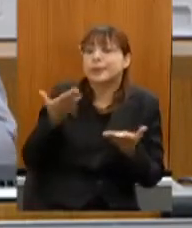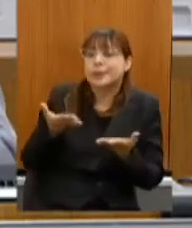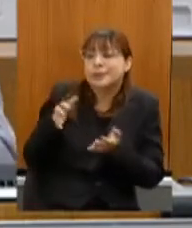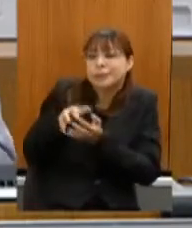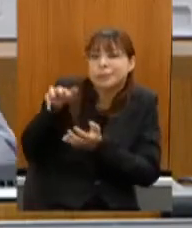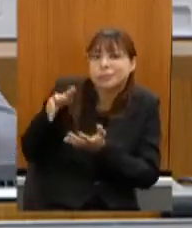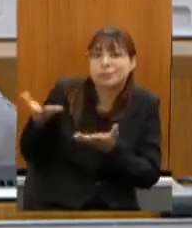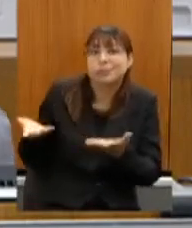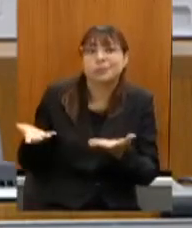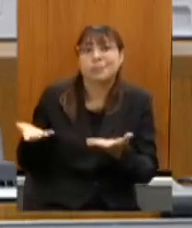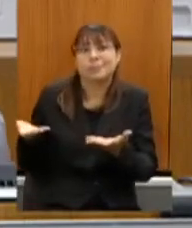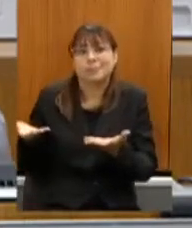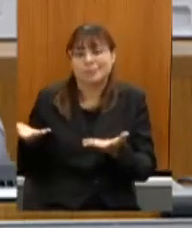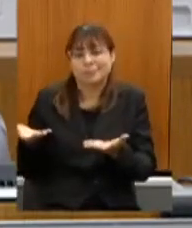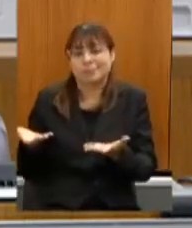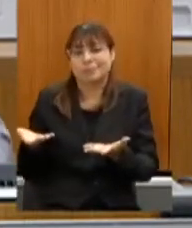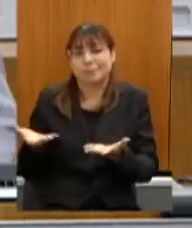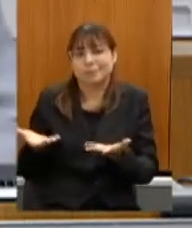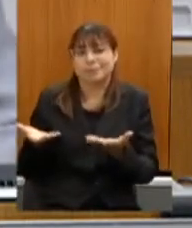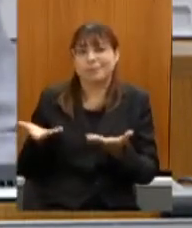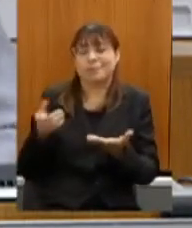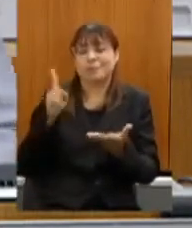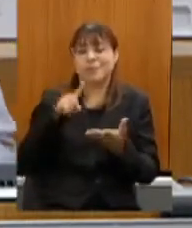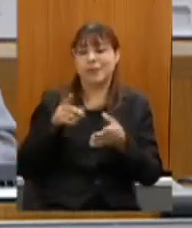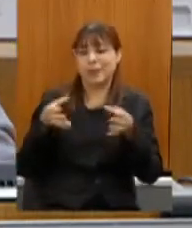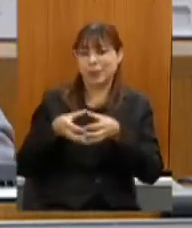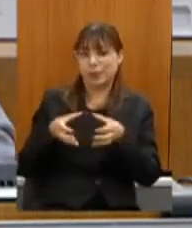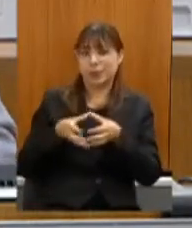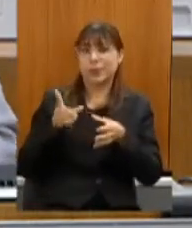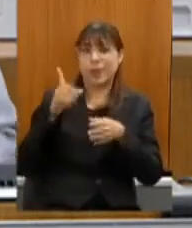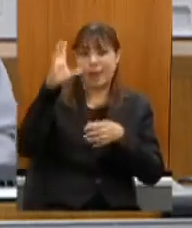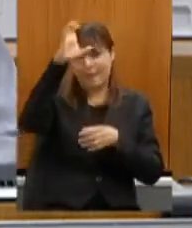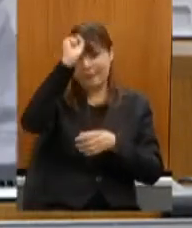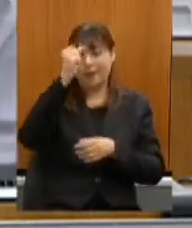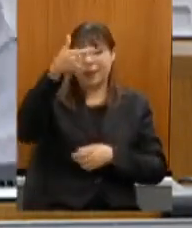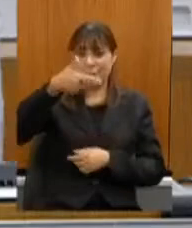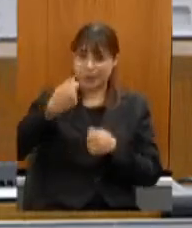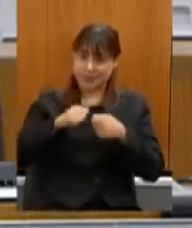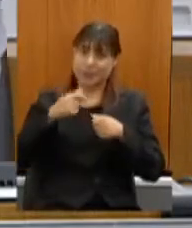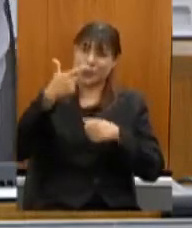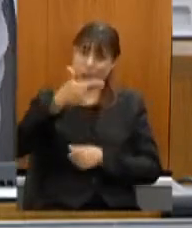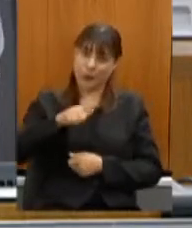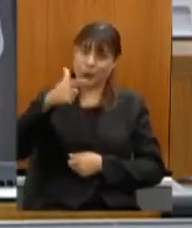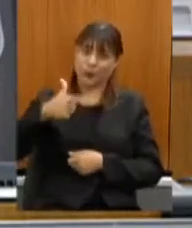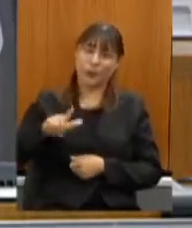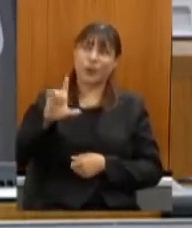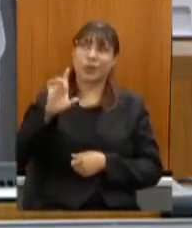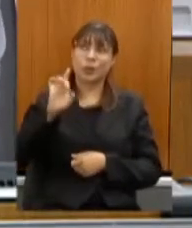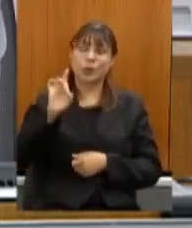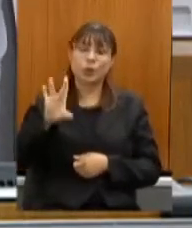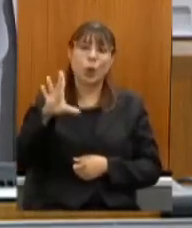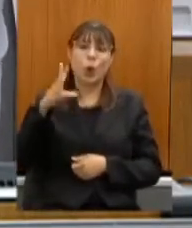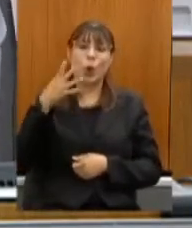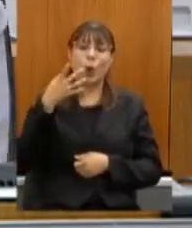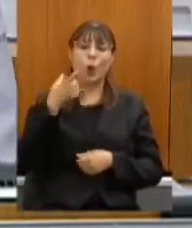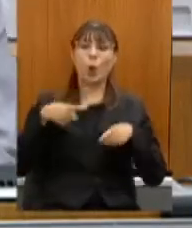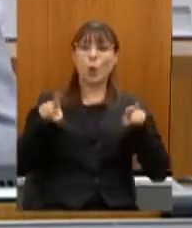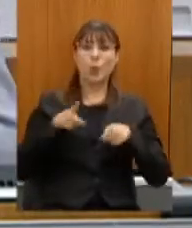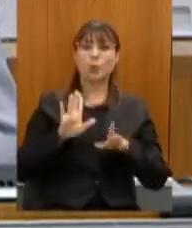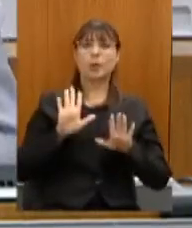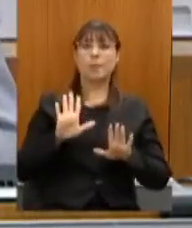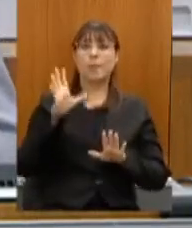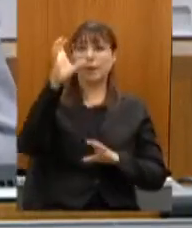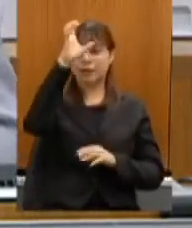idosas nas bandas eles aprendem por repetição não necessariamente é a música pura mas eles